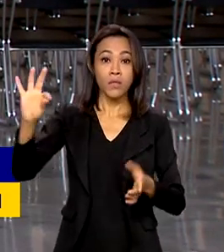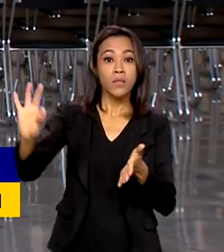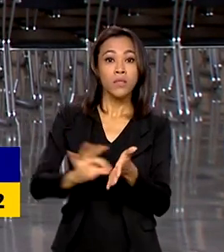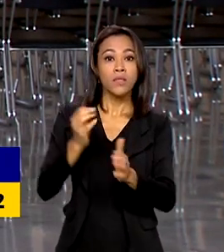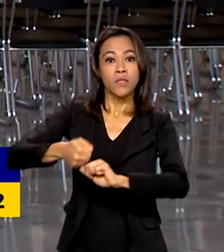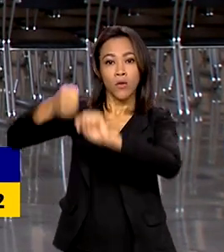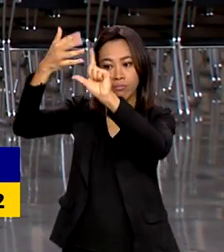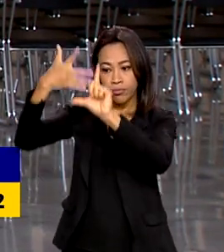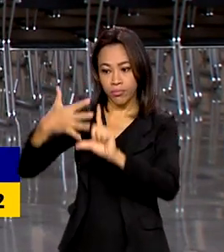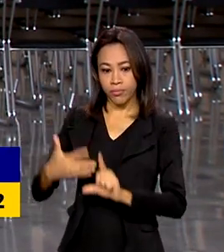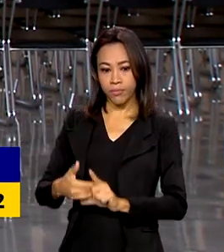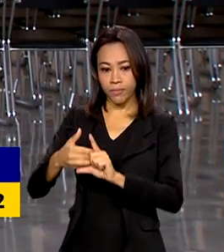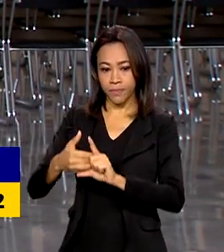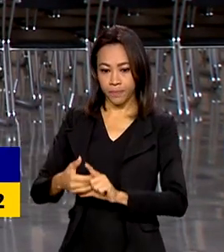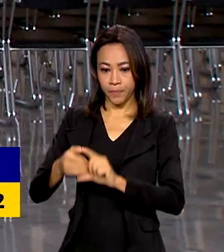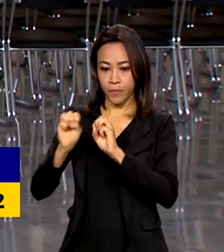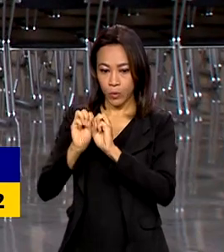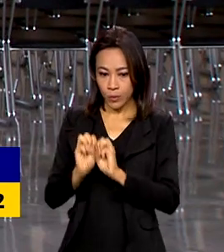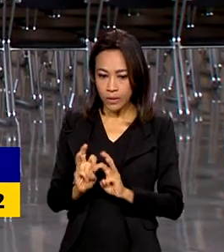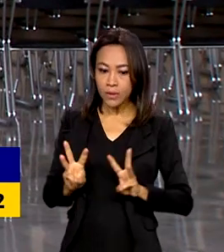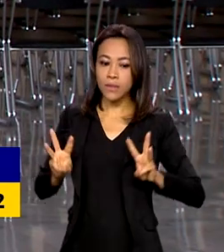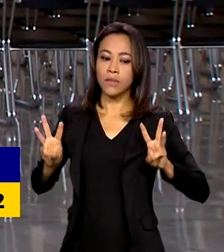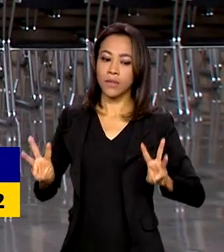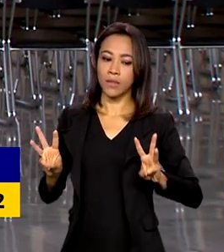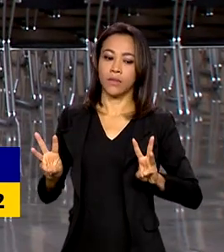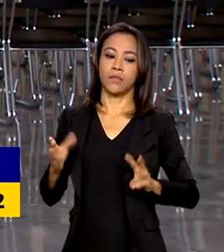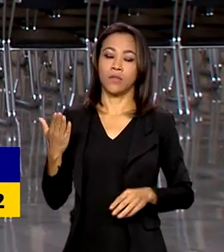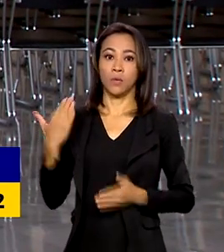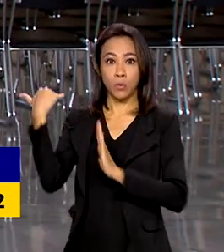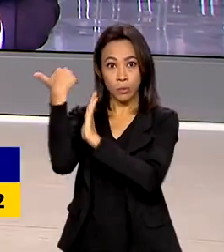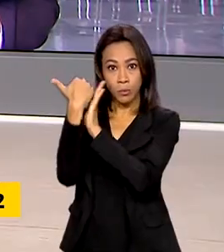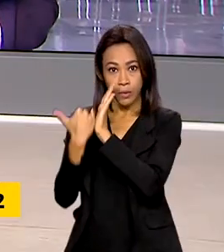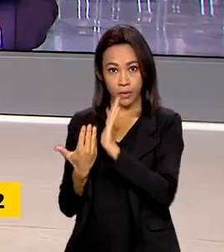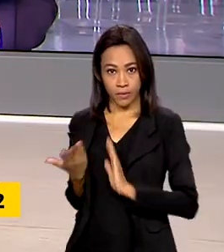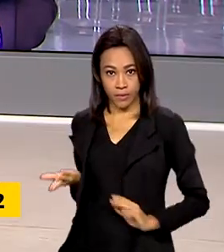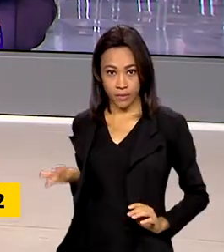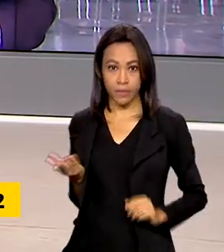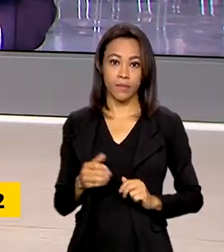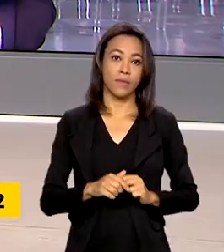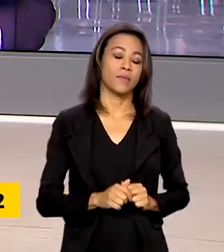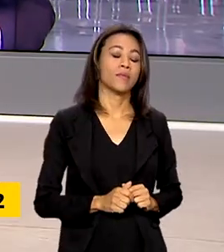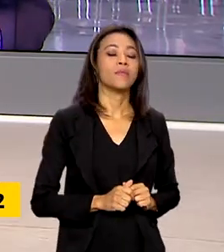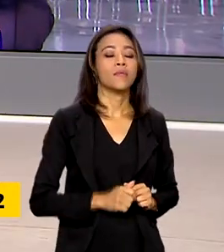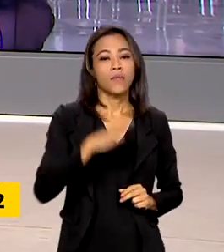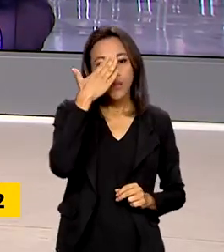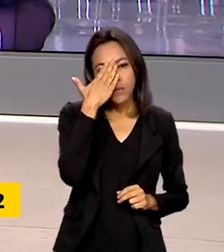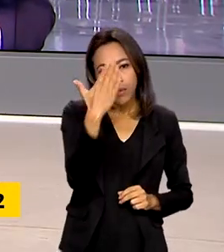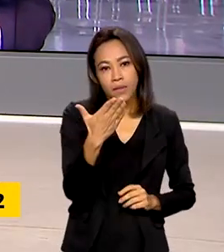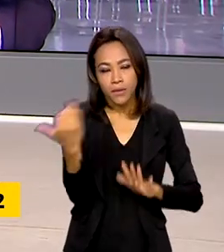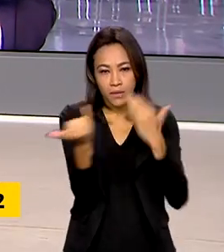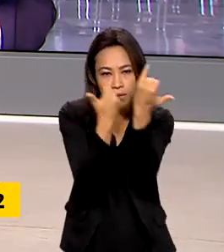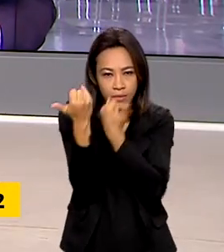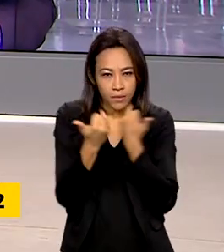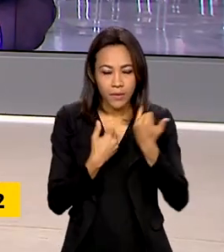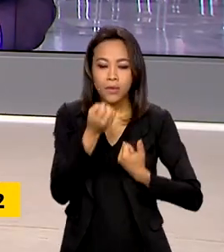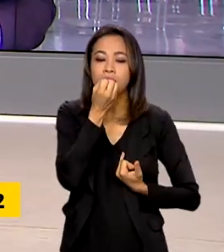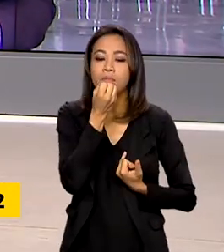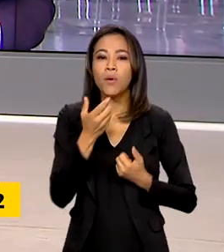maismedicos.saude.gov.br. Eu volto com você, Vanessa. Ok, Glauco. Obrigada pelas informações e bom trabalho para você.